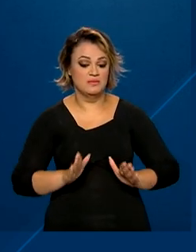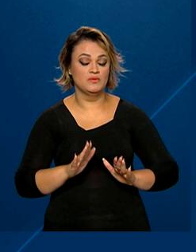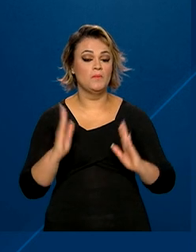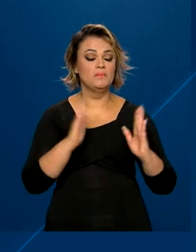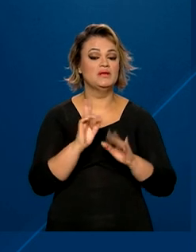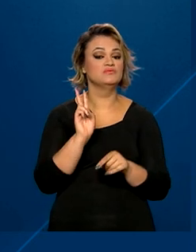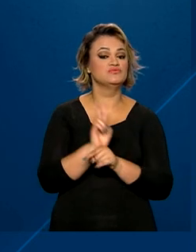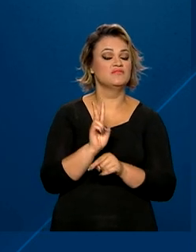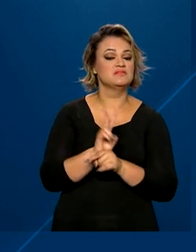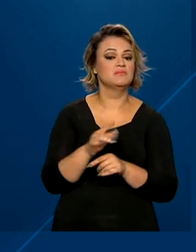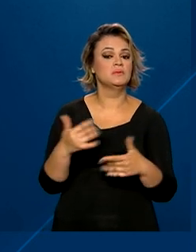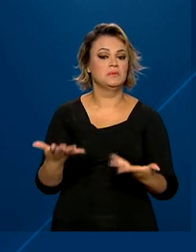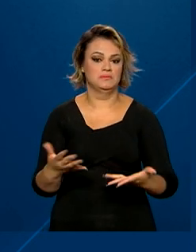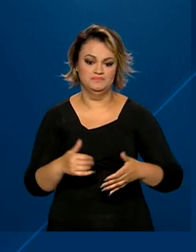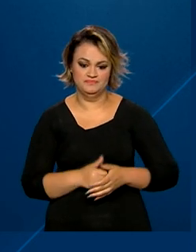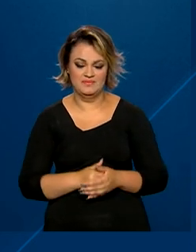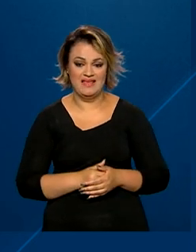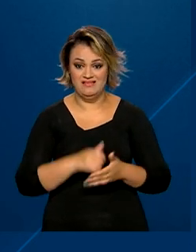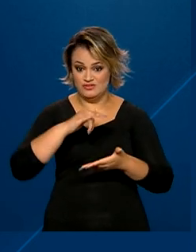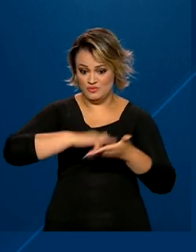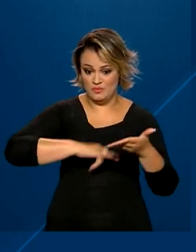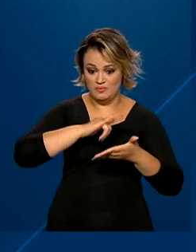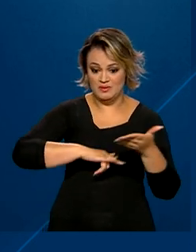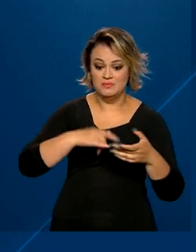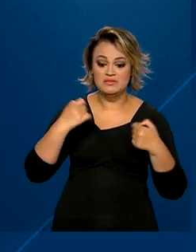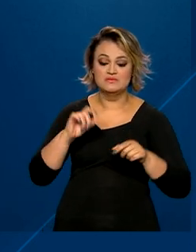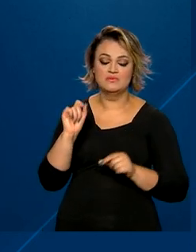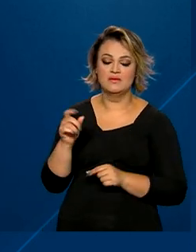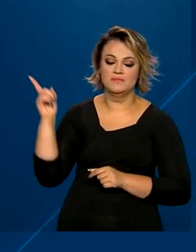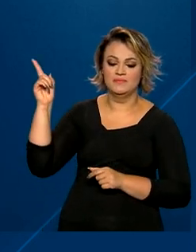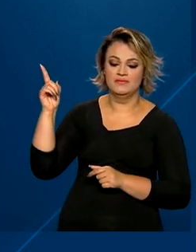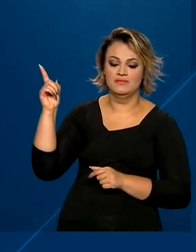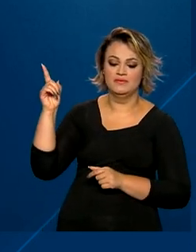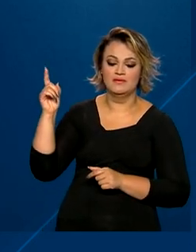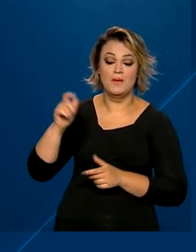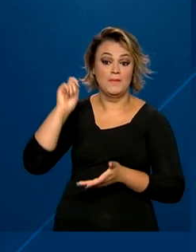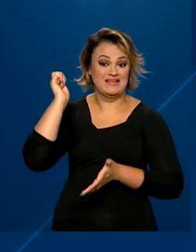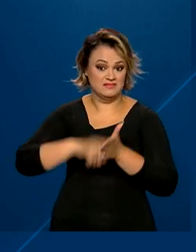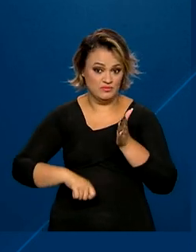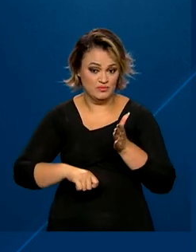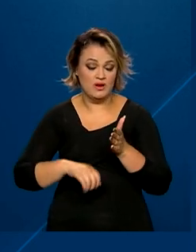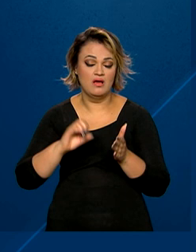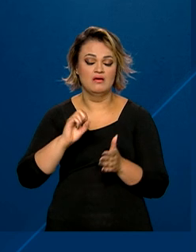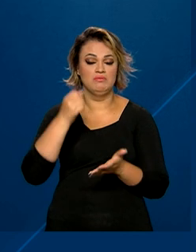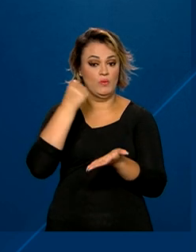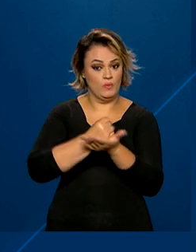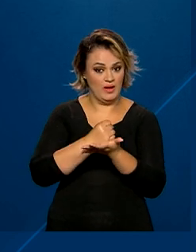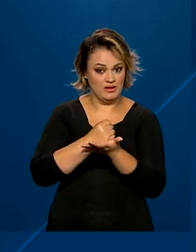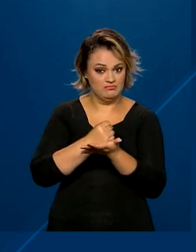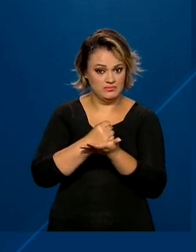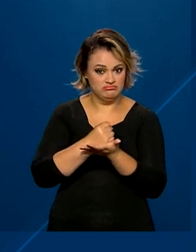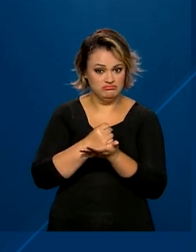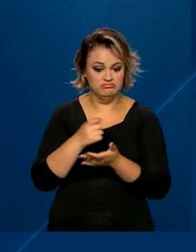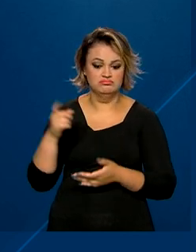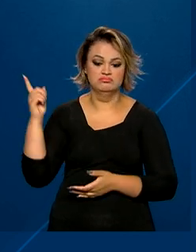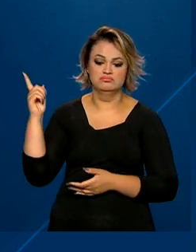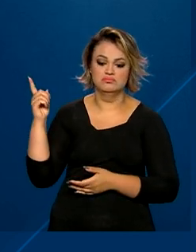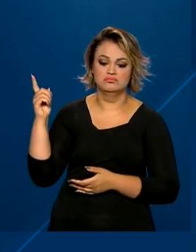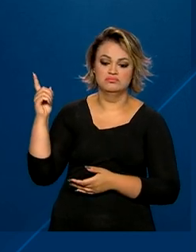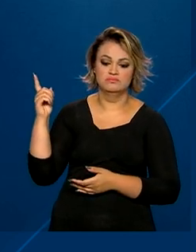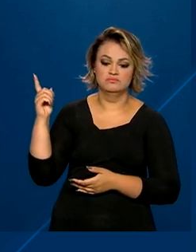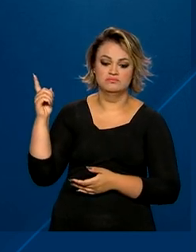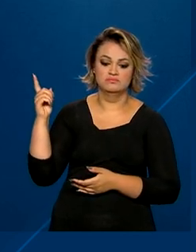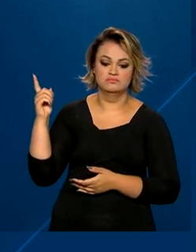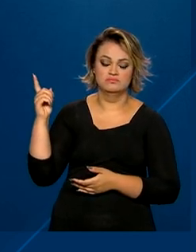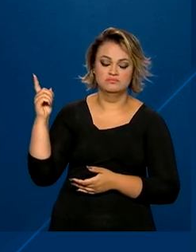estimado de afastamento. O documento precisa ter também a assinatura do profissional com carimbo de identificação, o